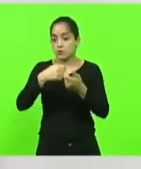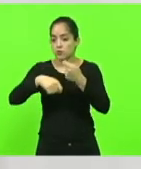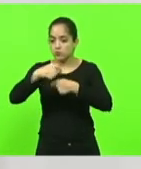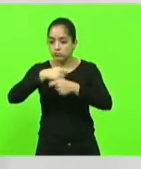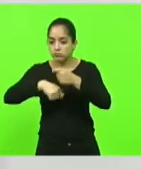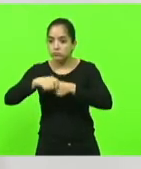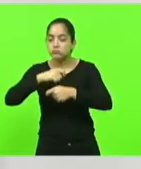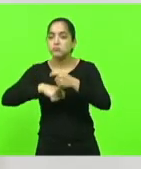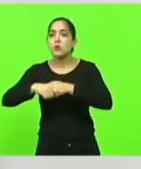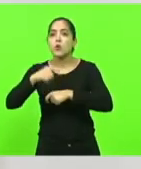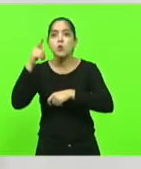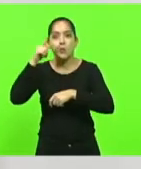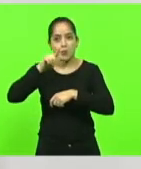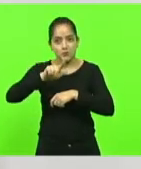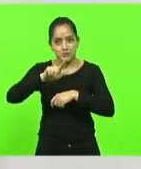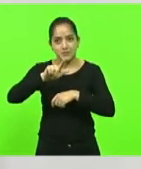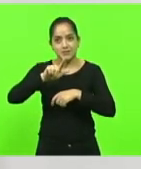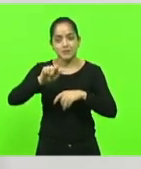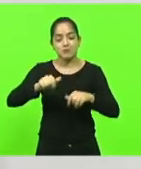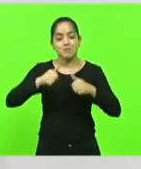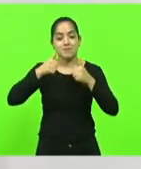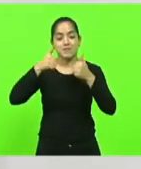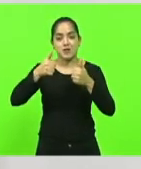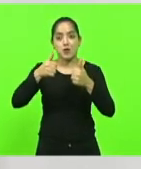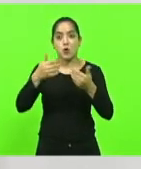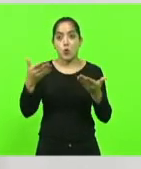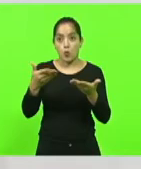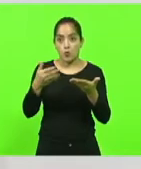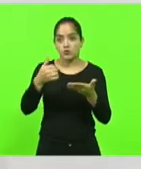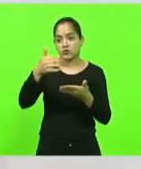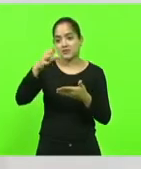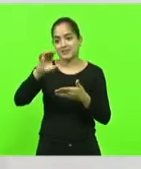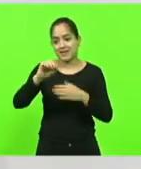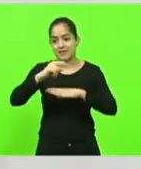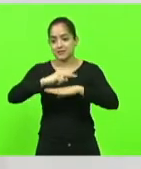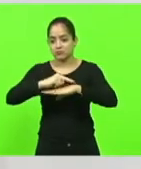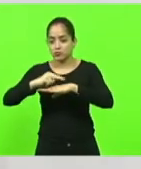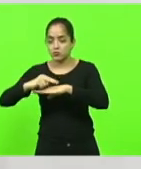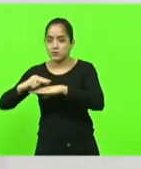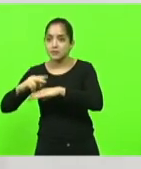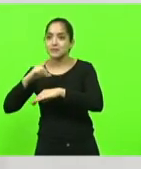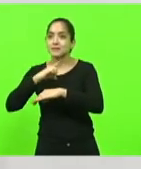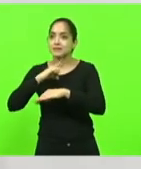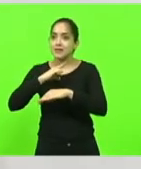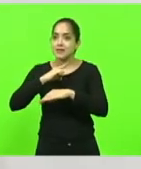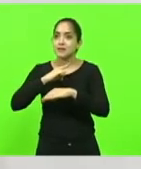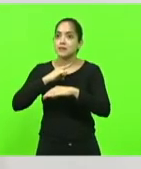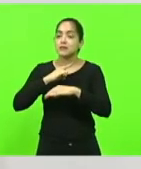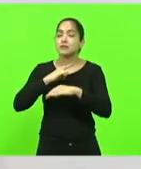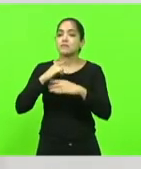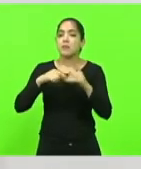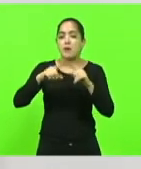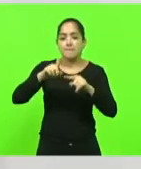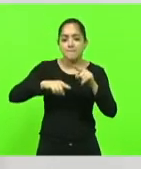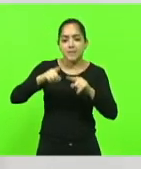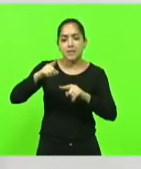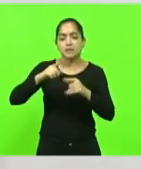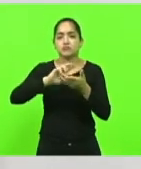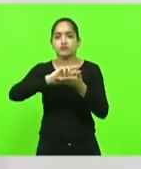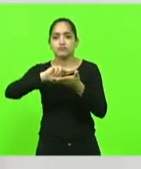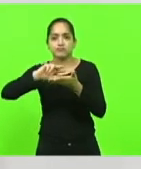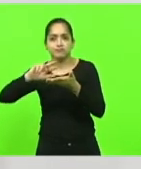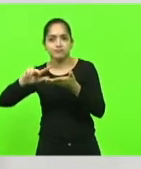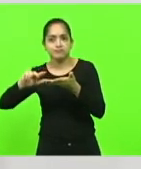subsistir aquela grande crise, hoje tem 10 leitos de UTI. Já tinham os equipamentos, mas algo que ainda não tinha se tornado realidade.